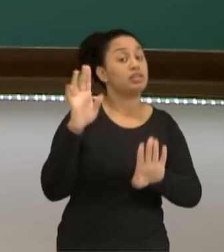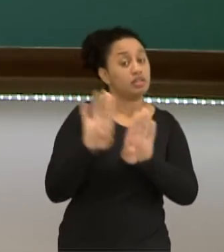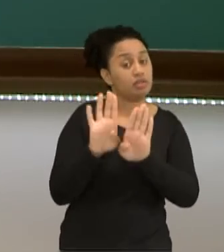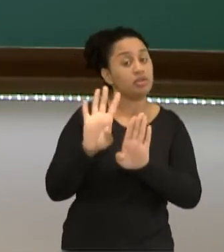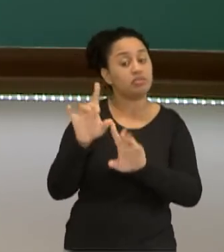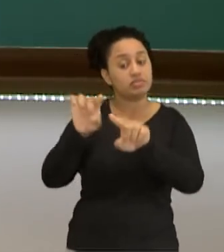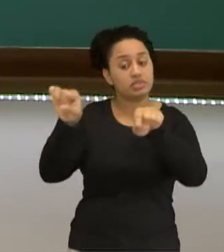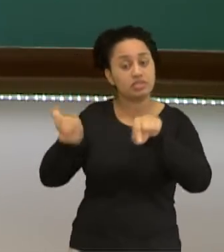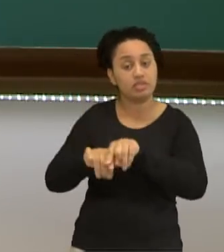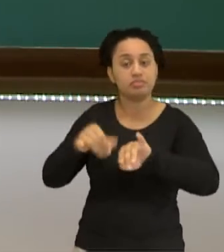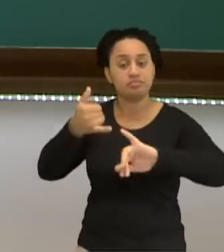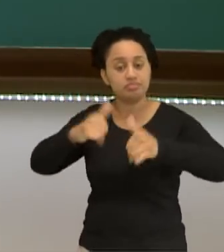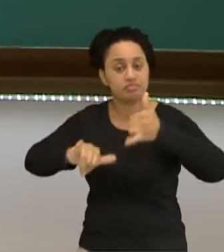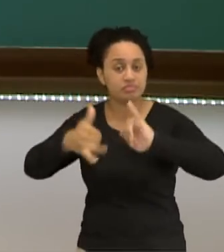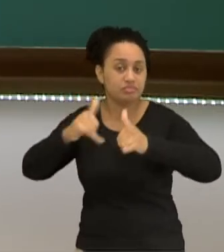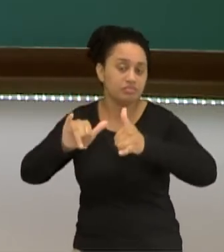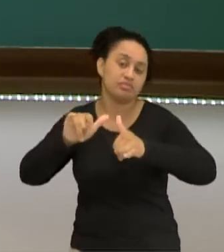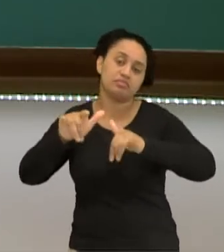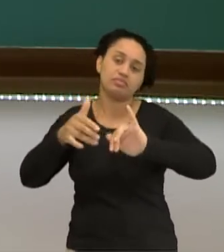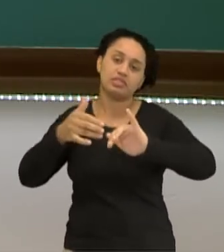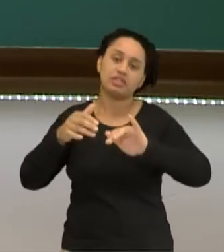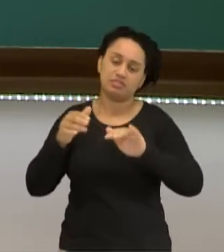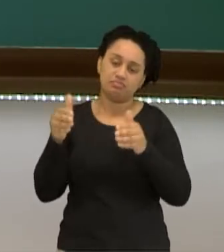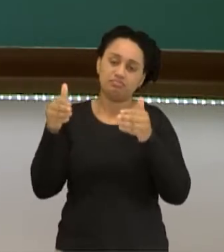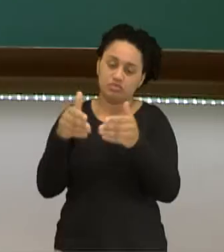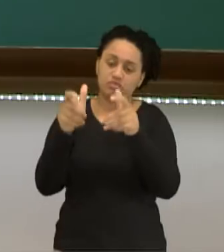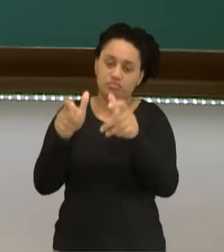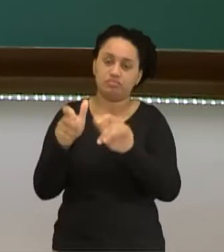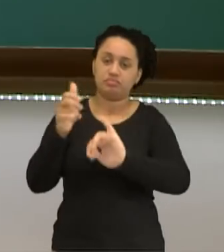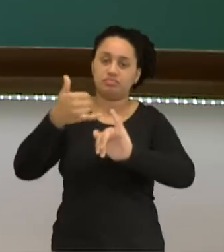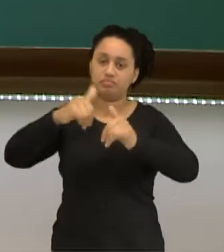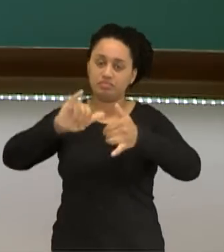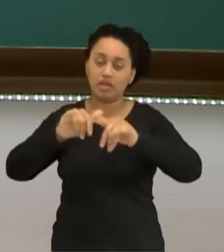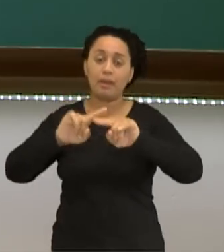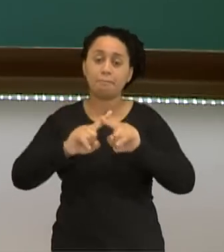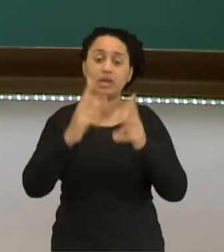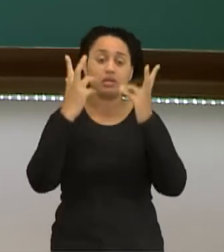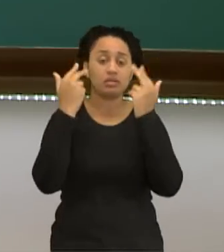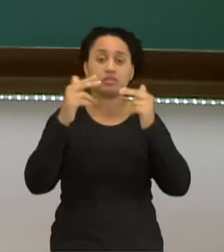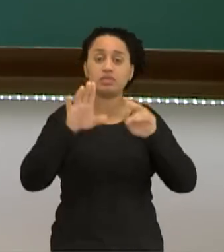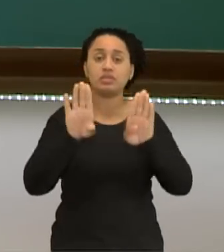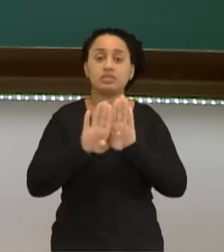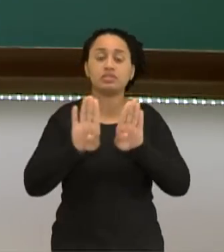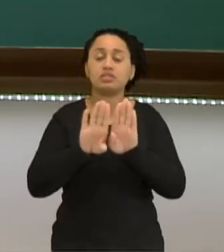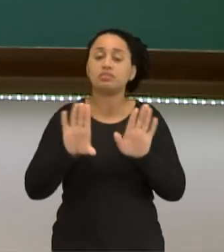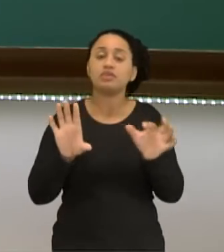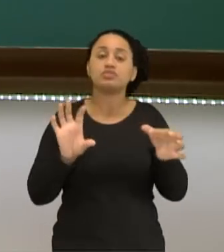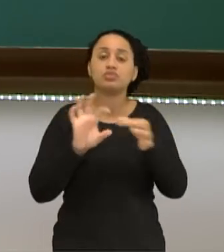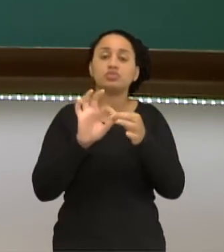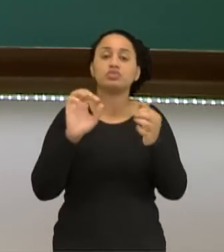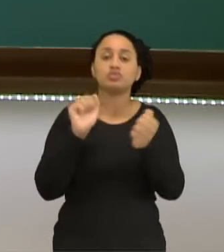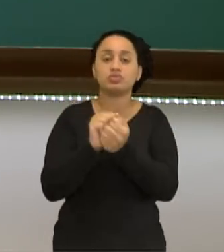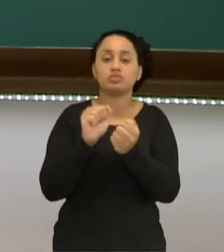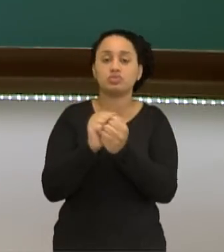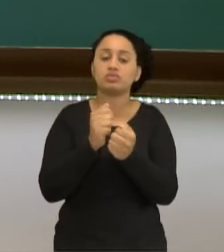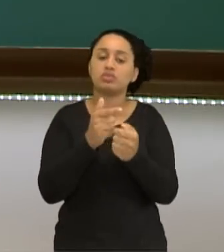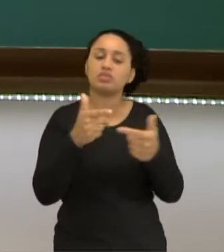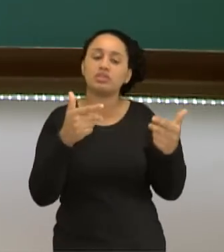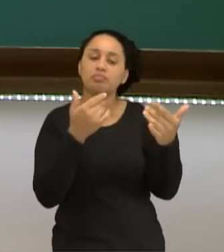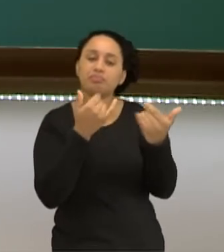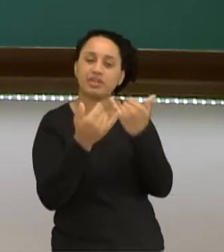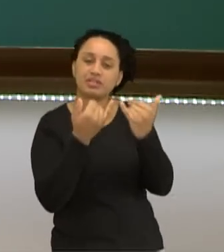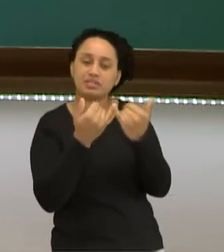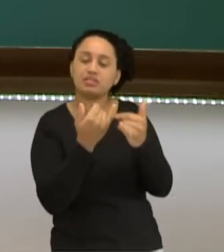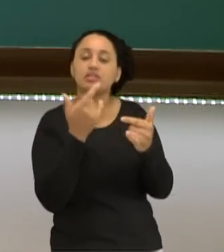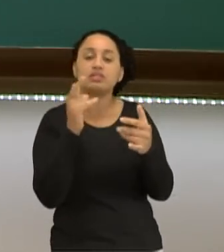química sintética. Mas a natureza se encarregou de unir esses elementos que tiveram propriedades semelhantes e que acabaram se unindo,